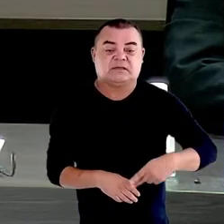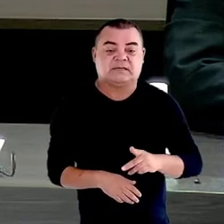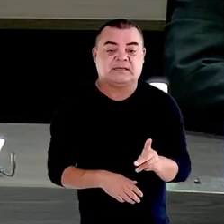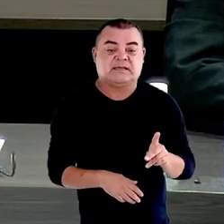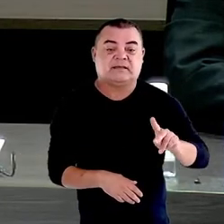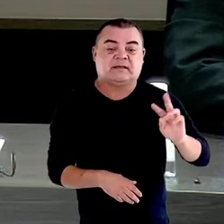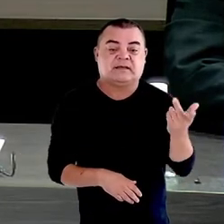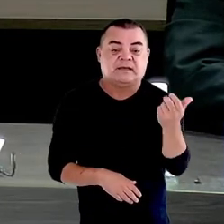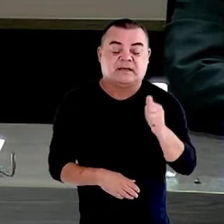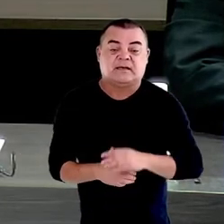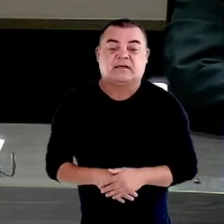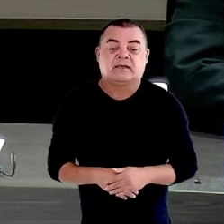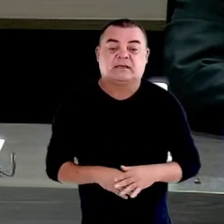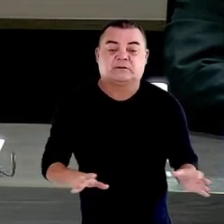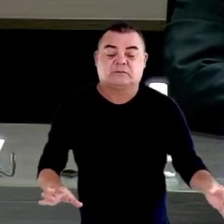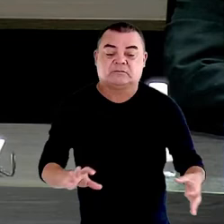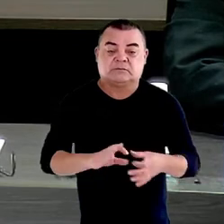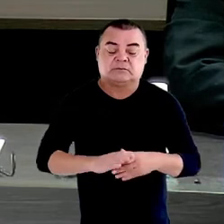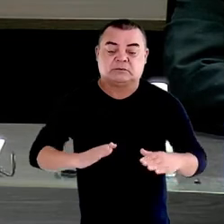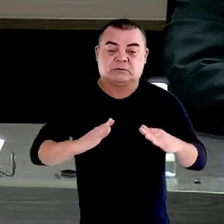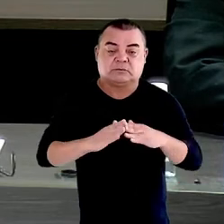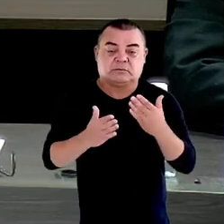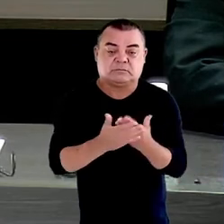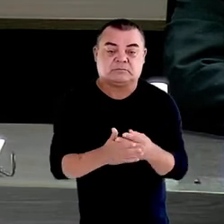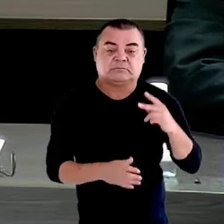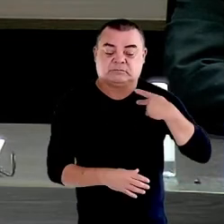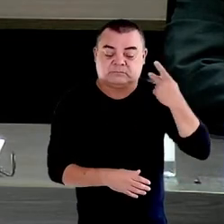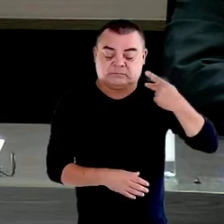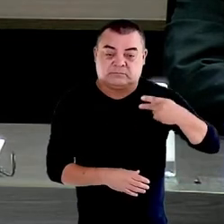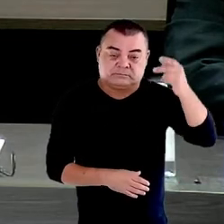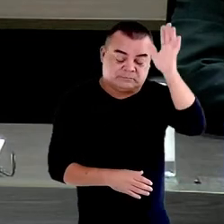ligado ao Colégio de Procuradores-Gerais.